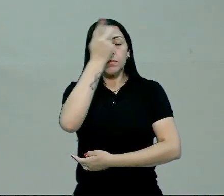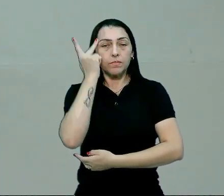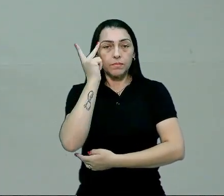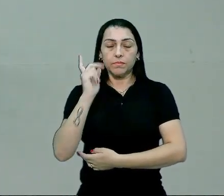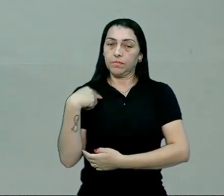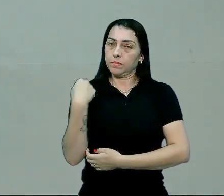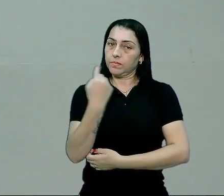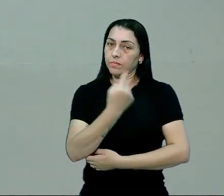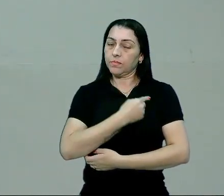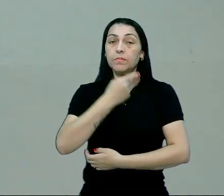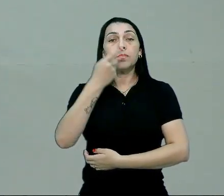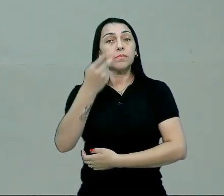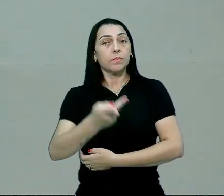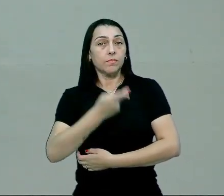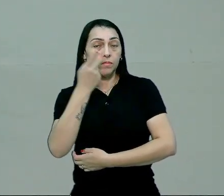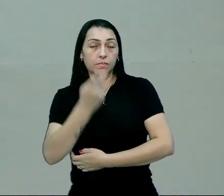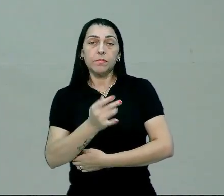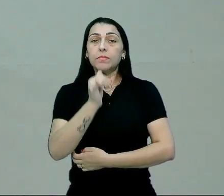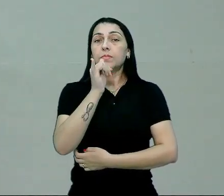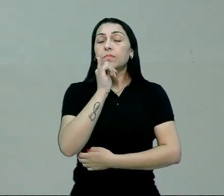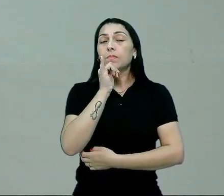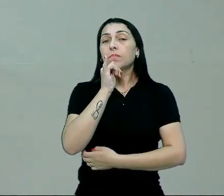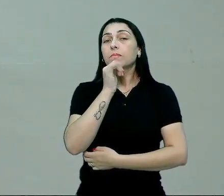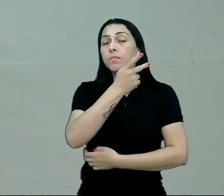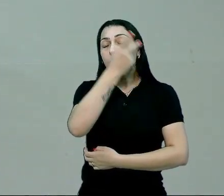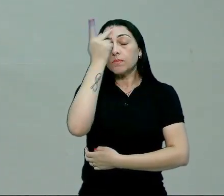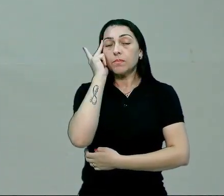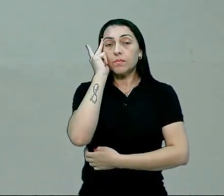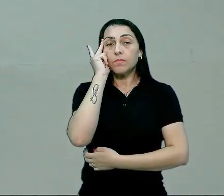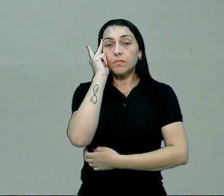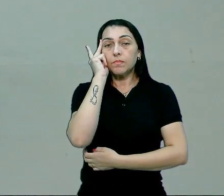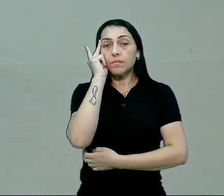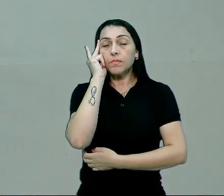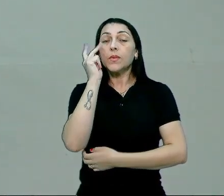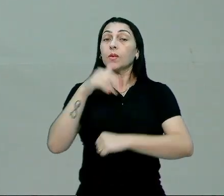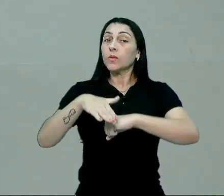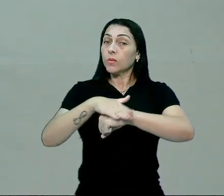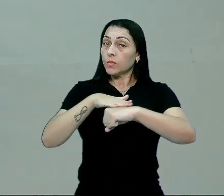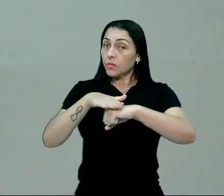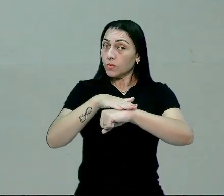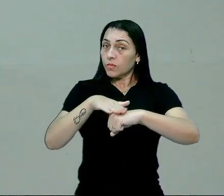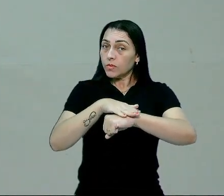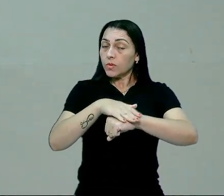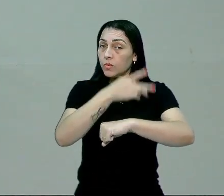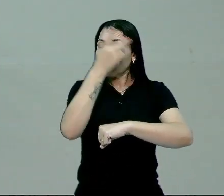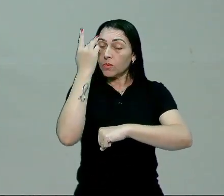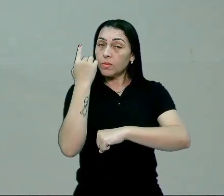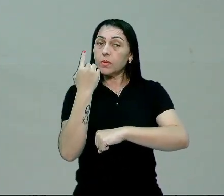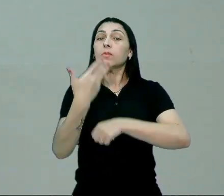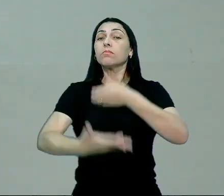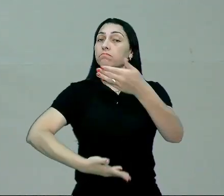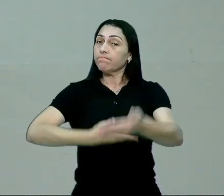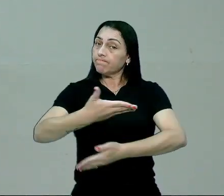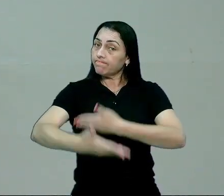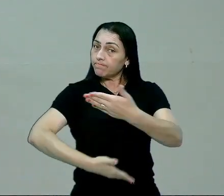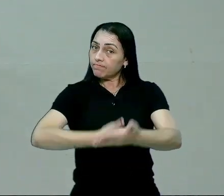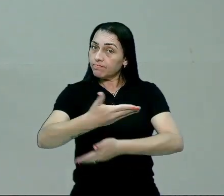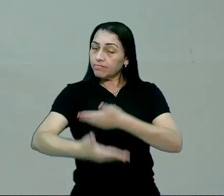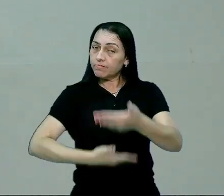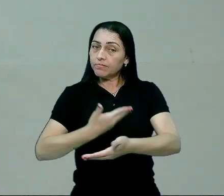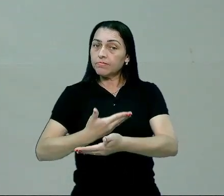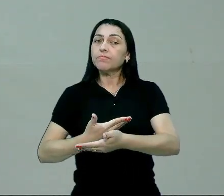Nós falamos, por exemplo, com as pessoas. Quando eu estou conversando com uma pessoa, eu estou interagindo.